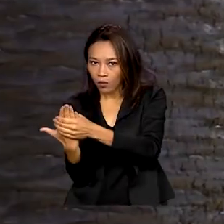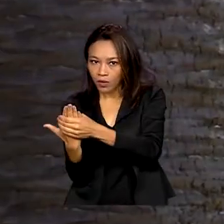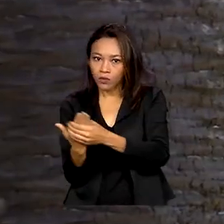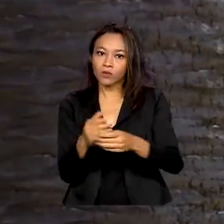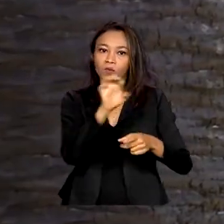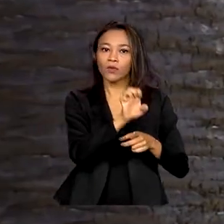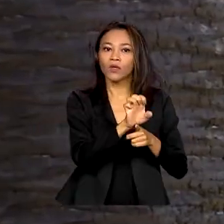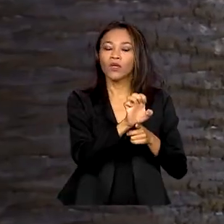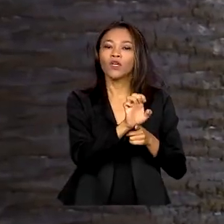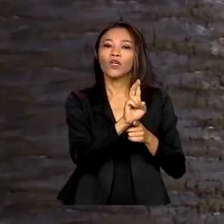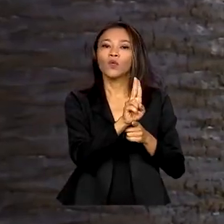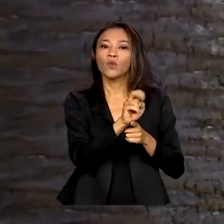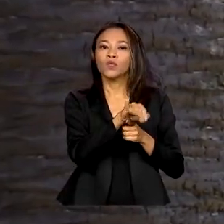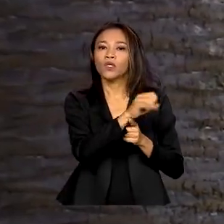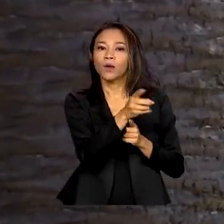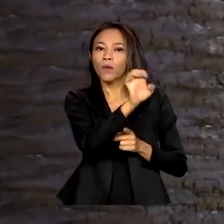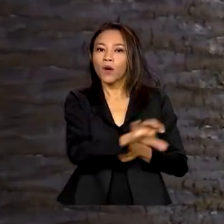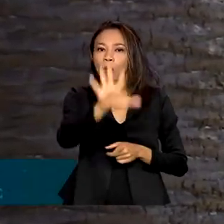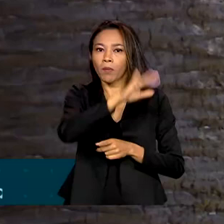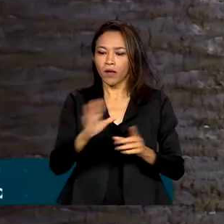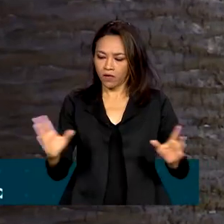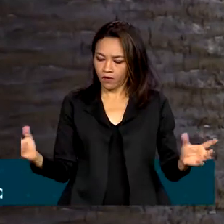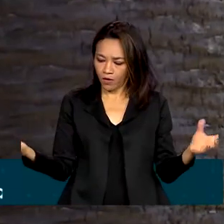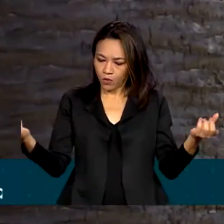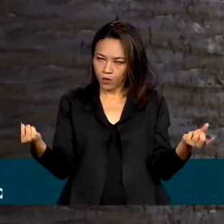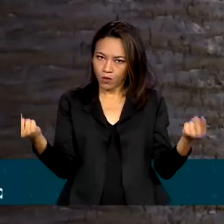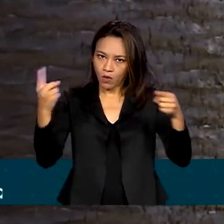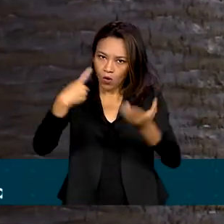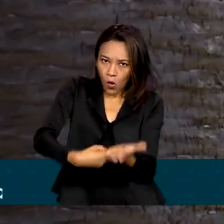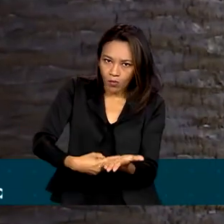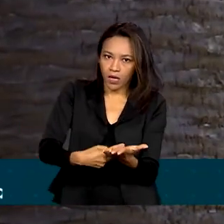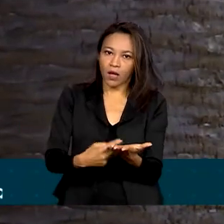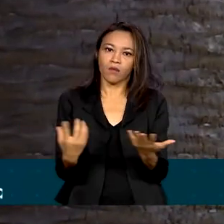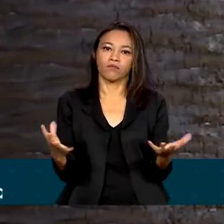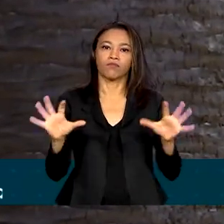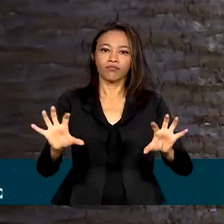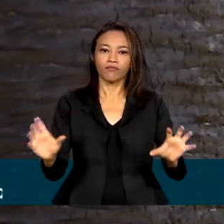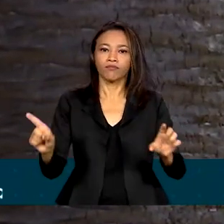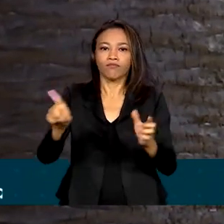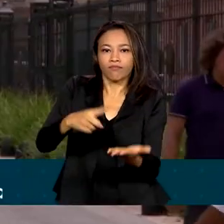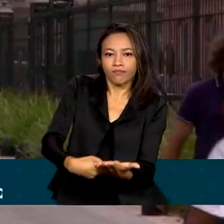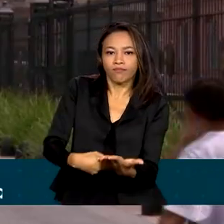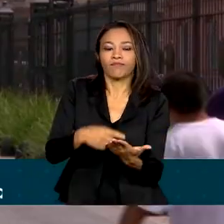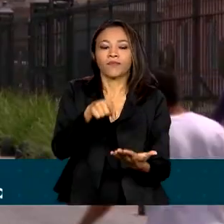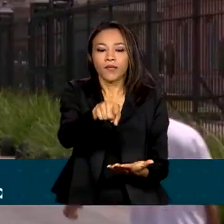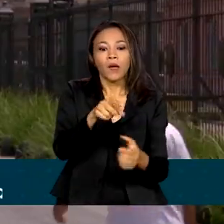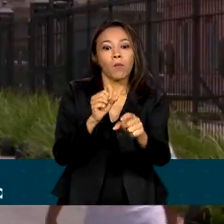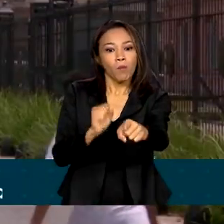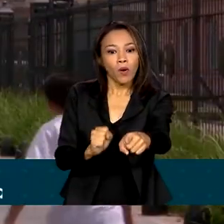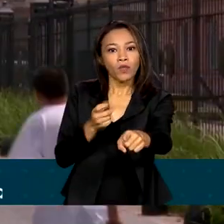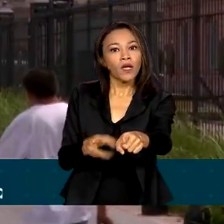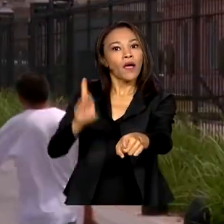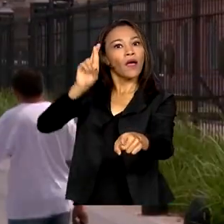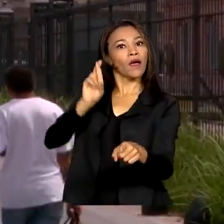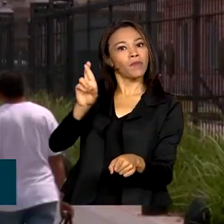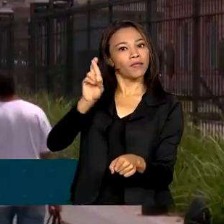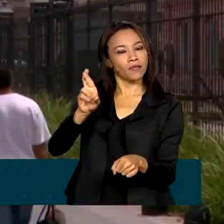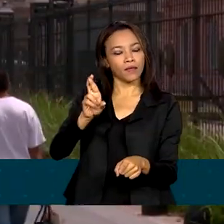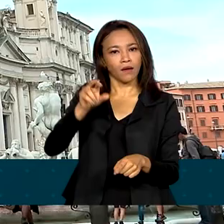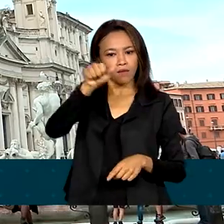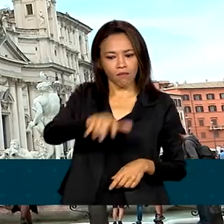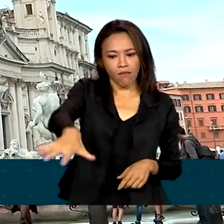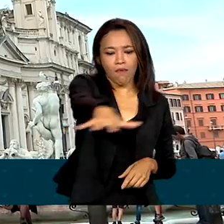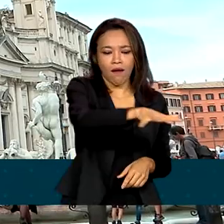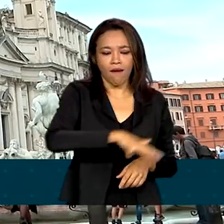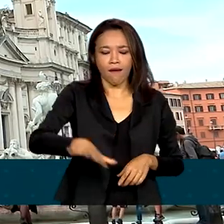O futuro acordo a ser fechado entre os países do Mercosul e da União Europeia pode representar uma das maiores áreas